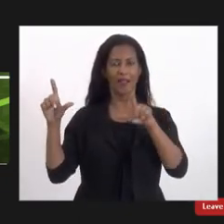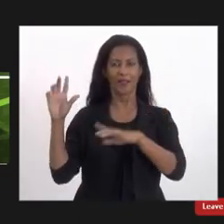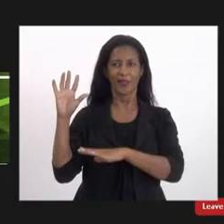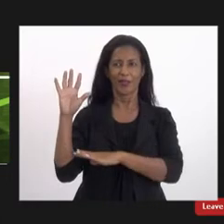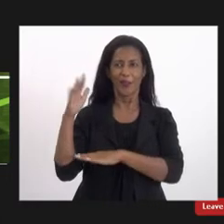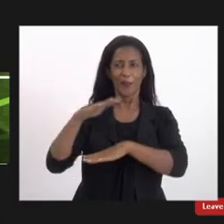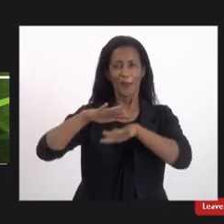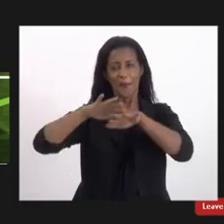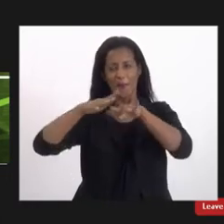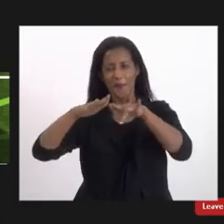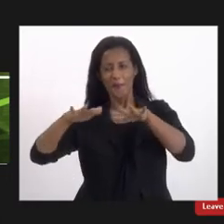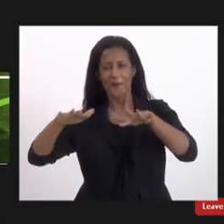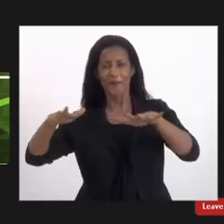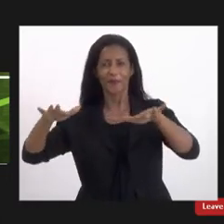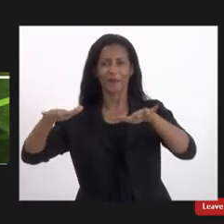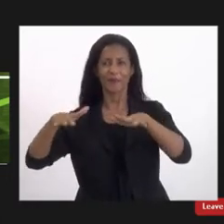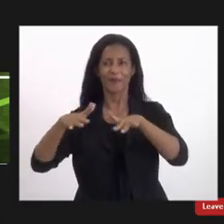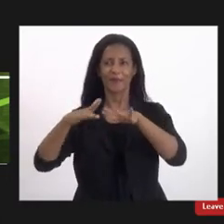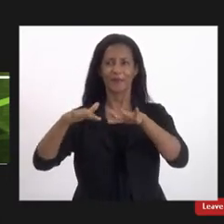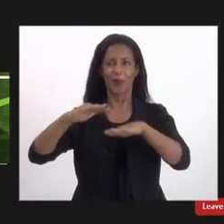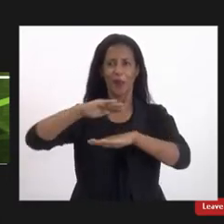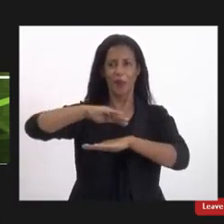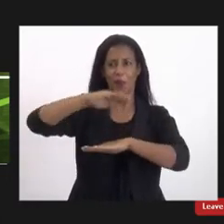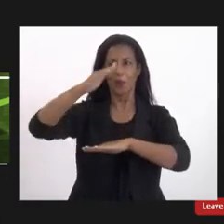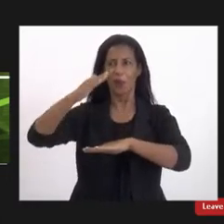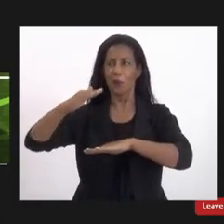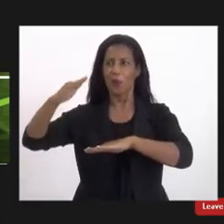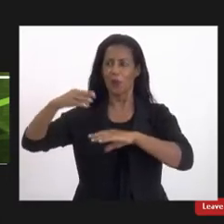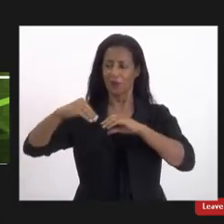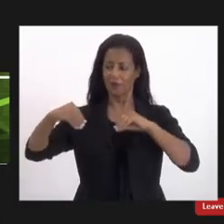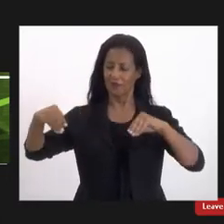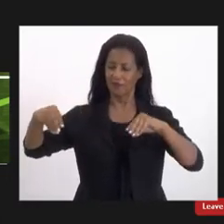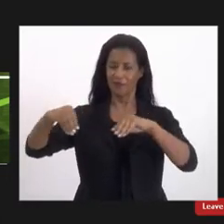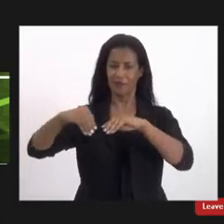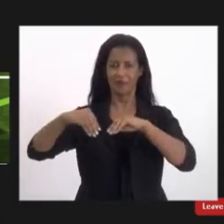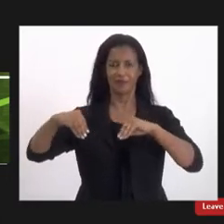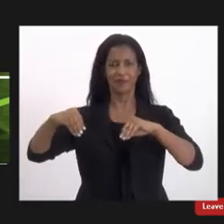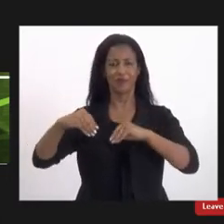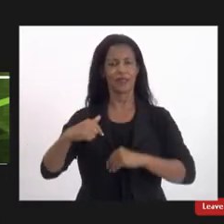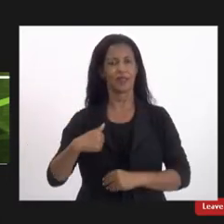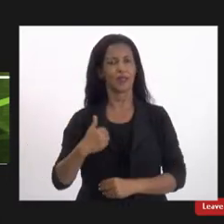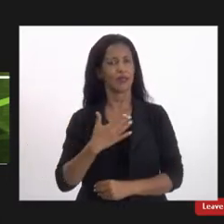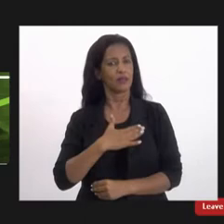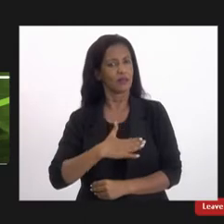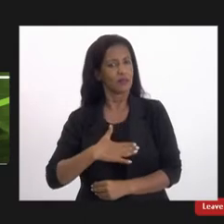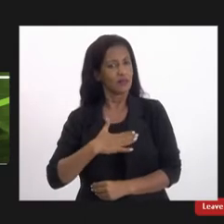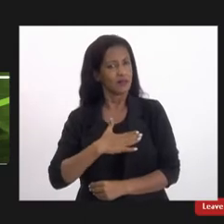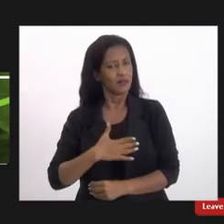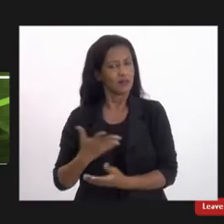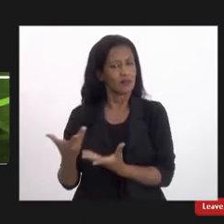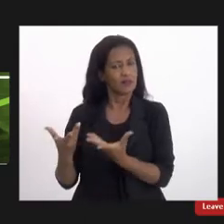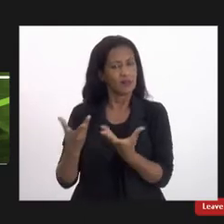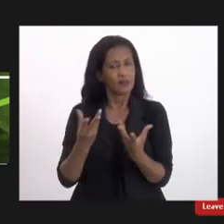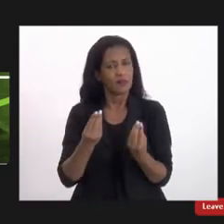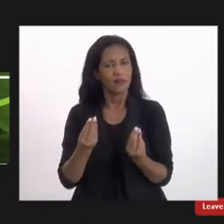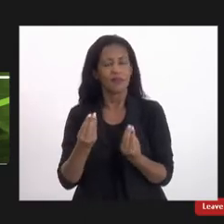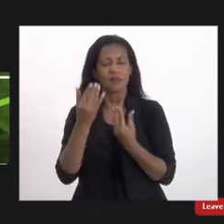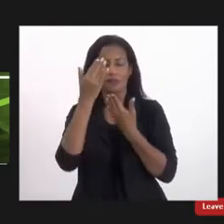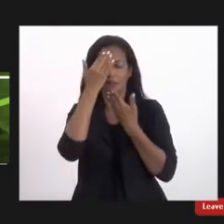de um mar com mais montanhas e uma areia eu gostaria muito de